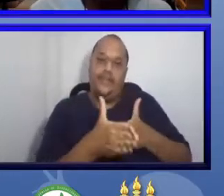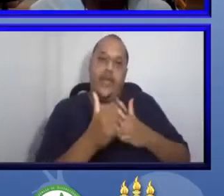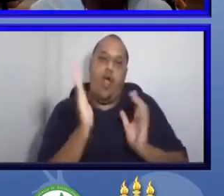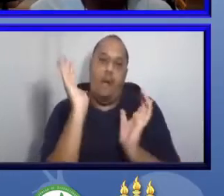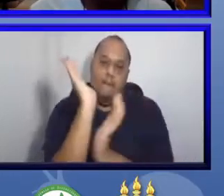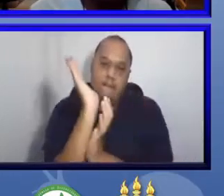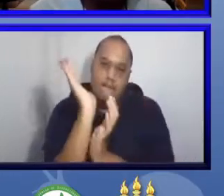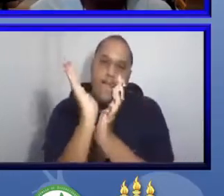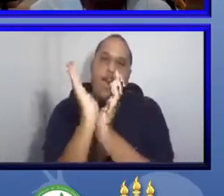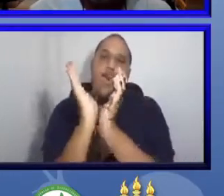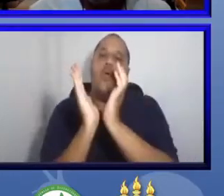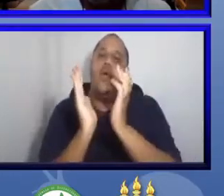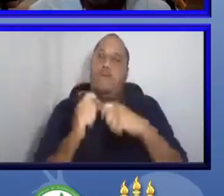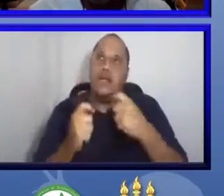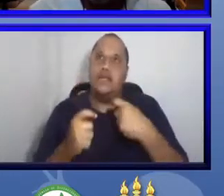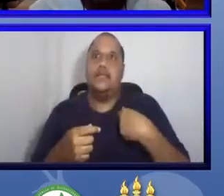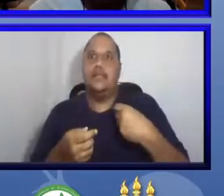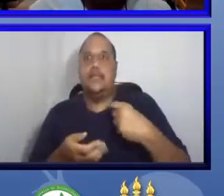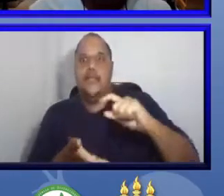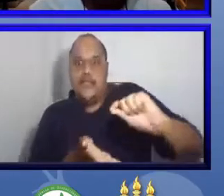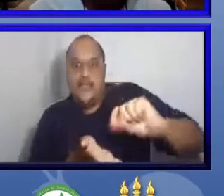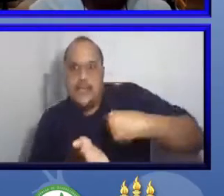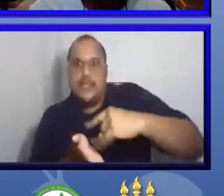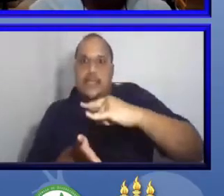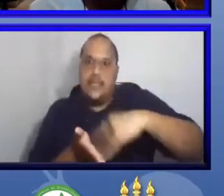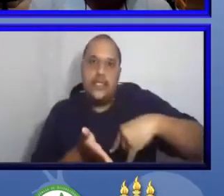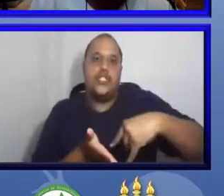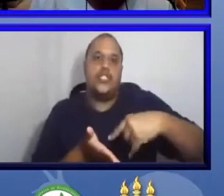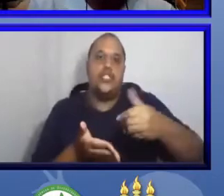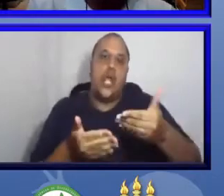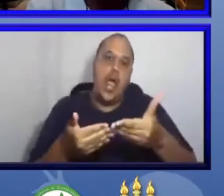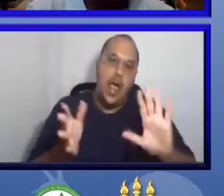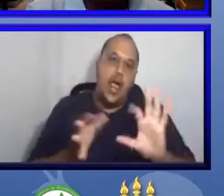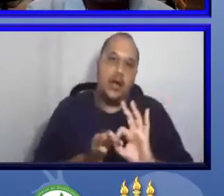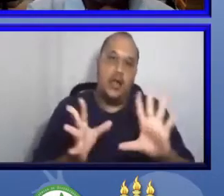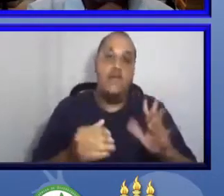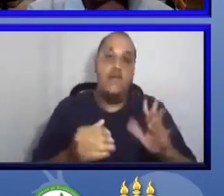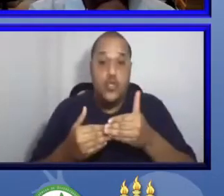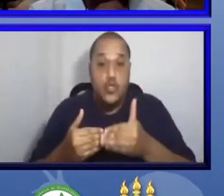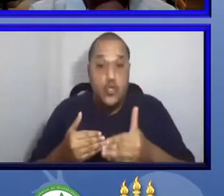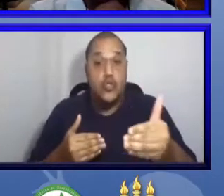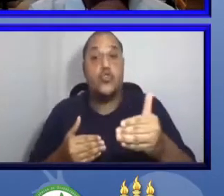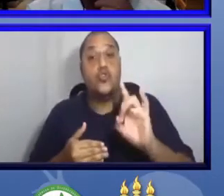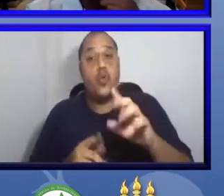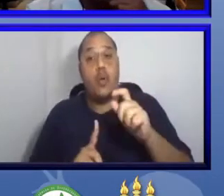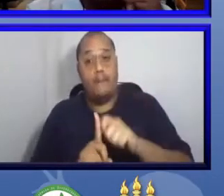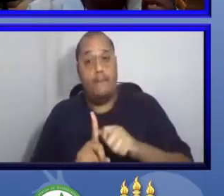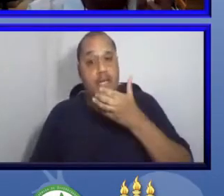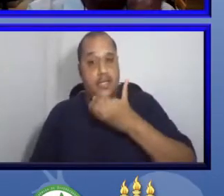dezembro de 2016. A partir de